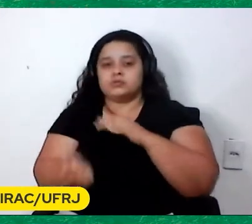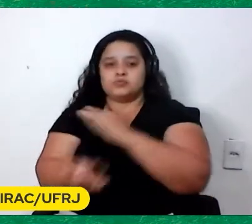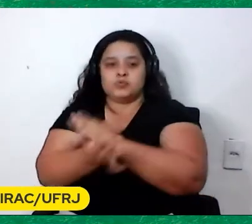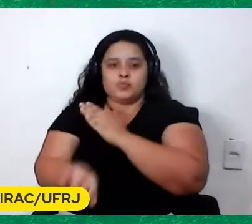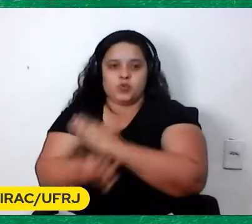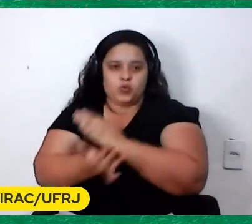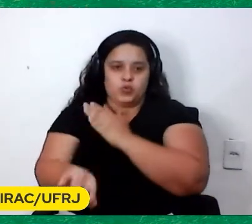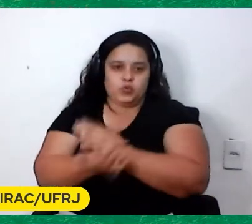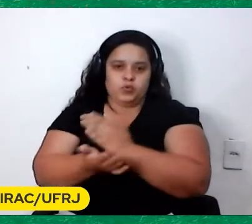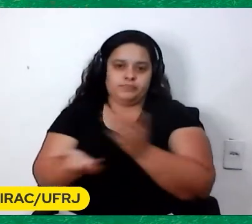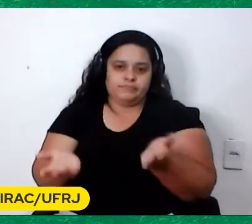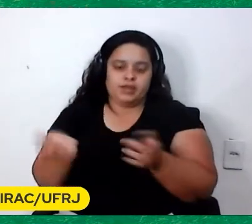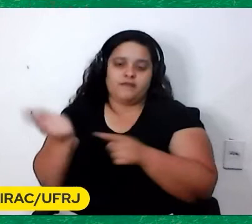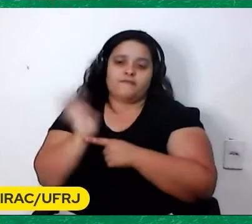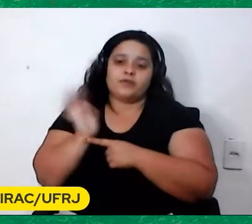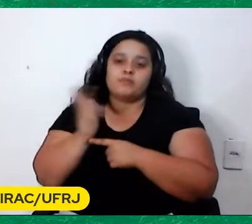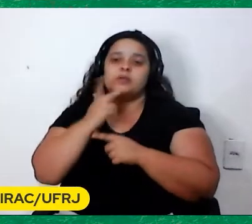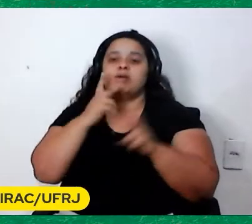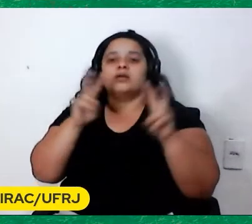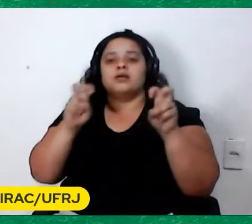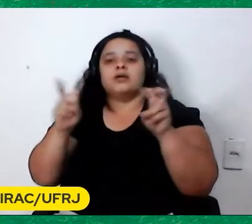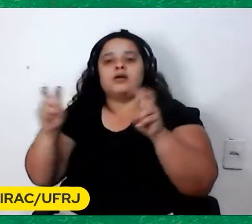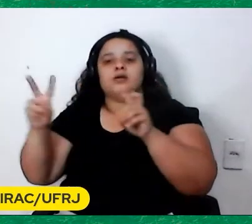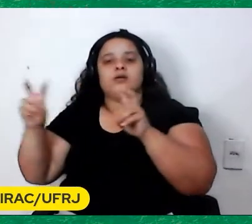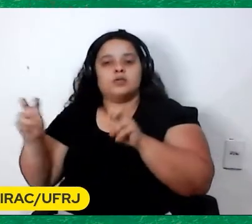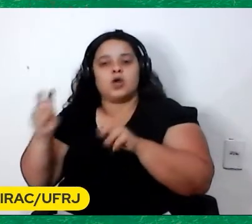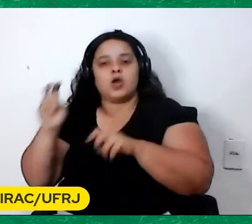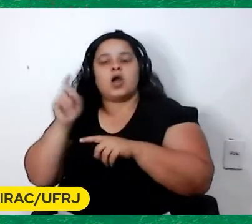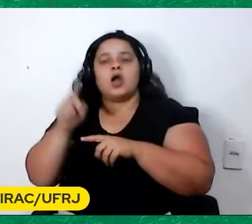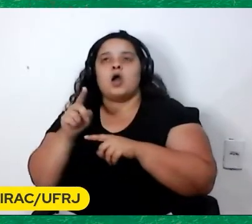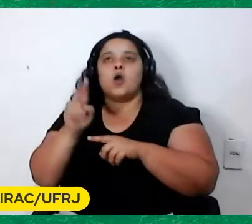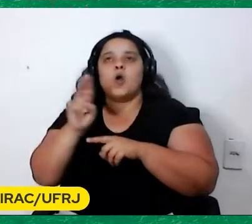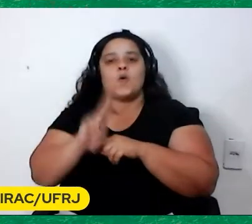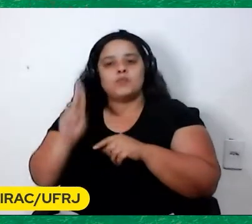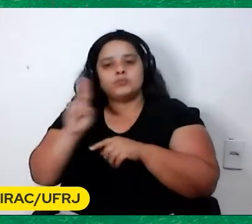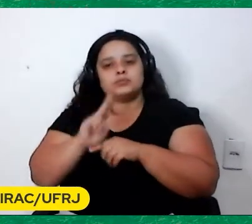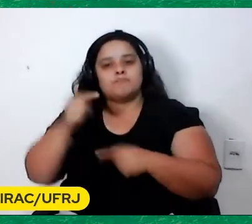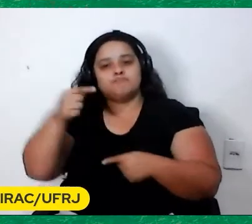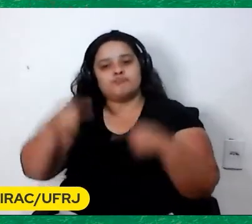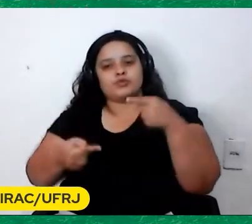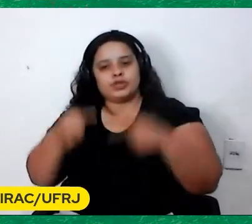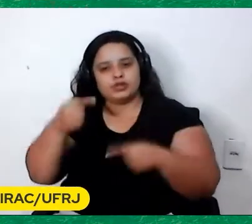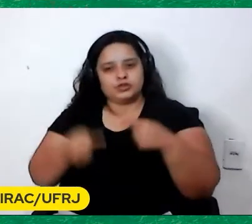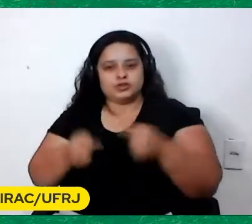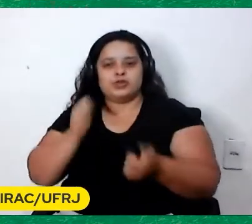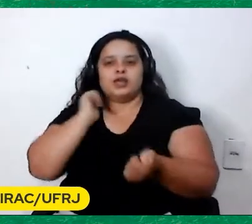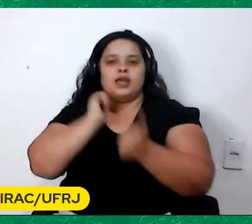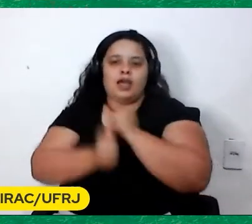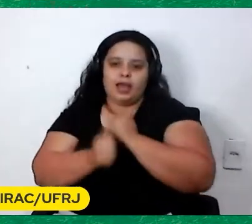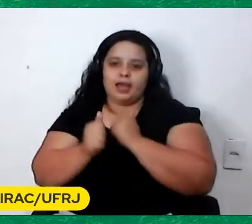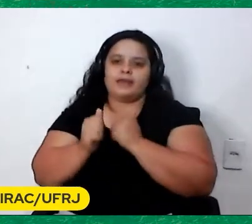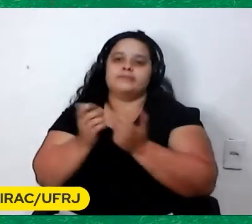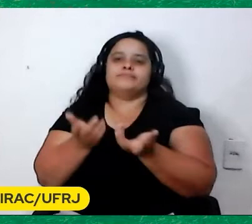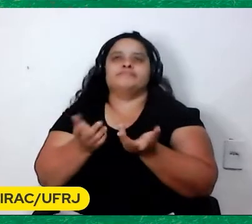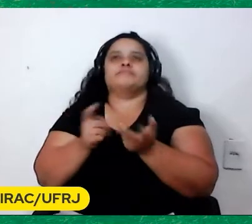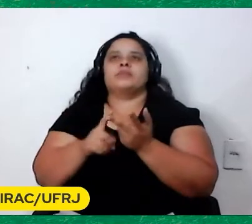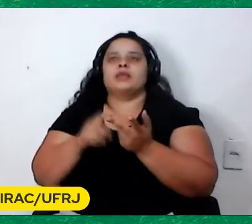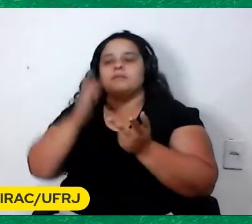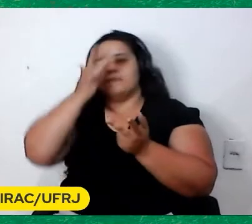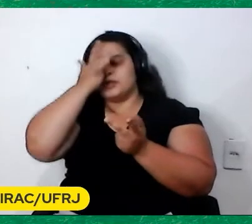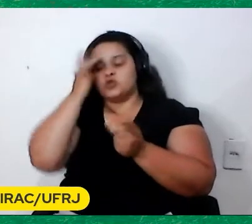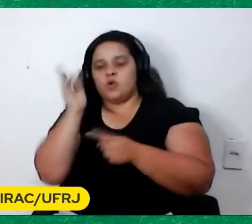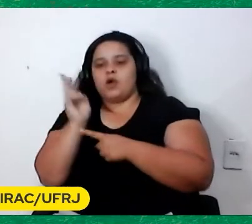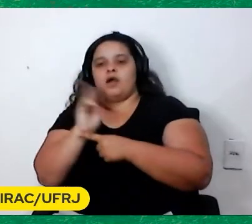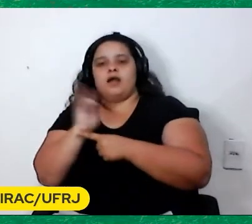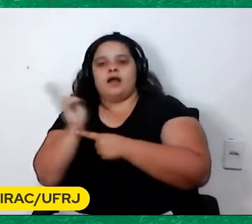trata muito Dessa utilização política Dos jogadores Pelos cartolas Pelos dirigentes O